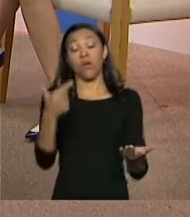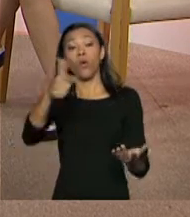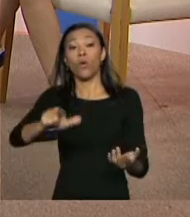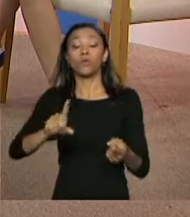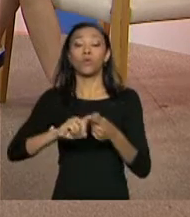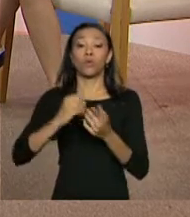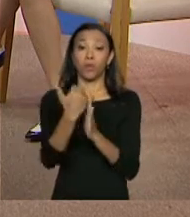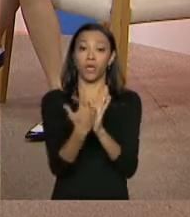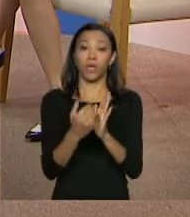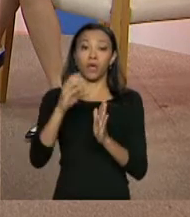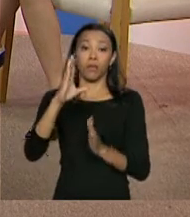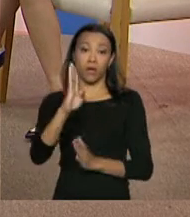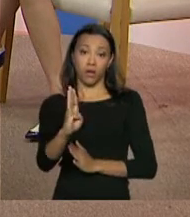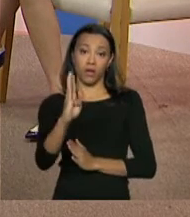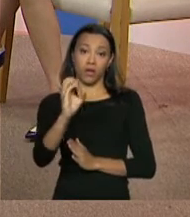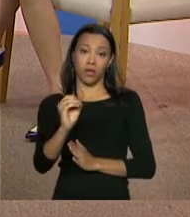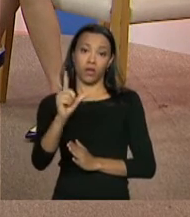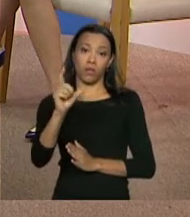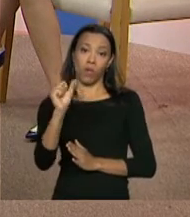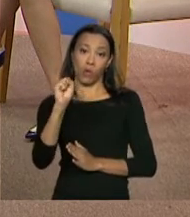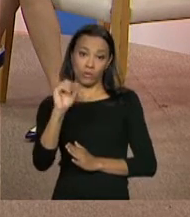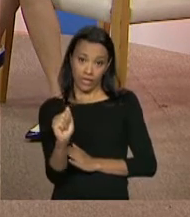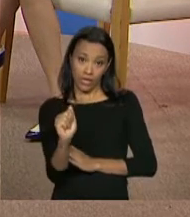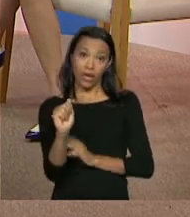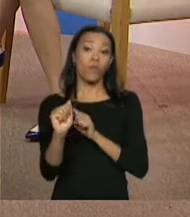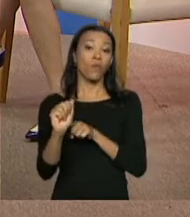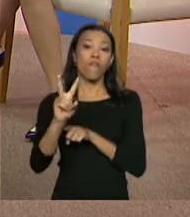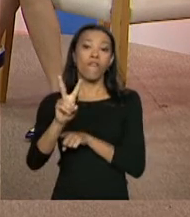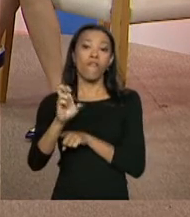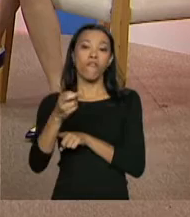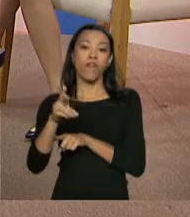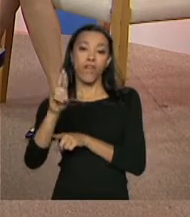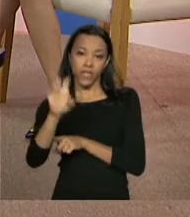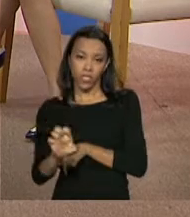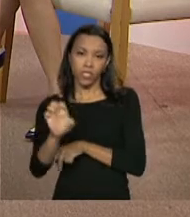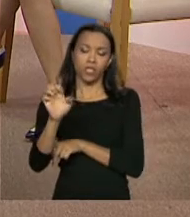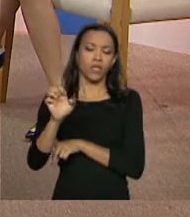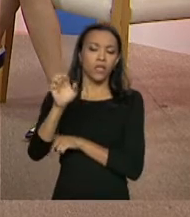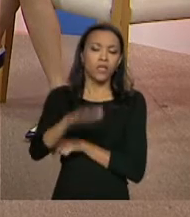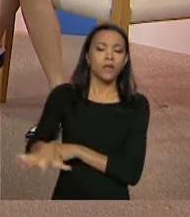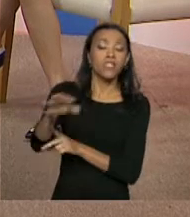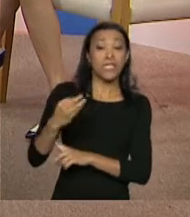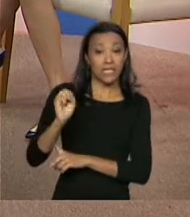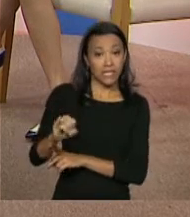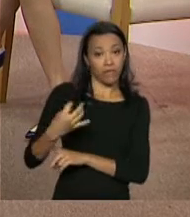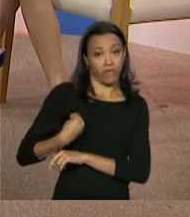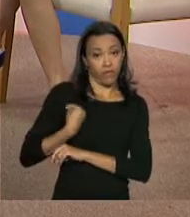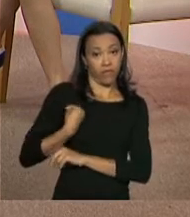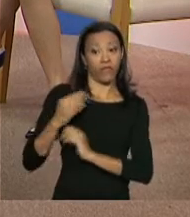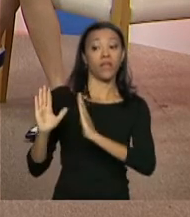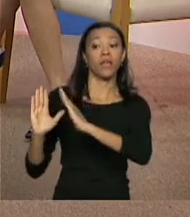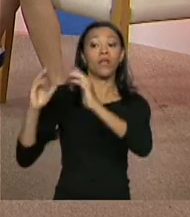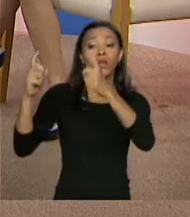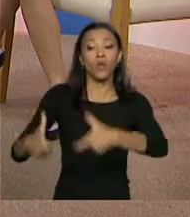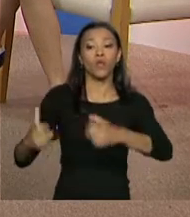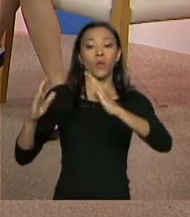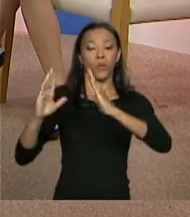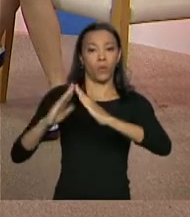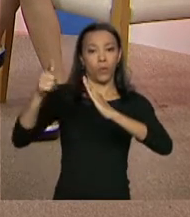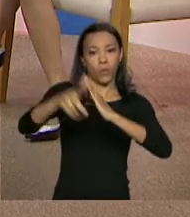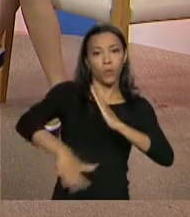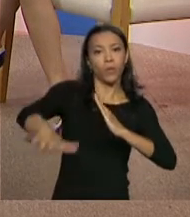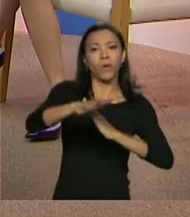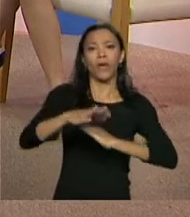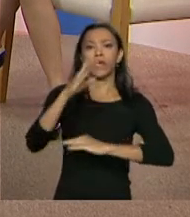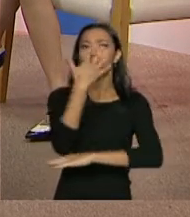saber se a pessoa está ou não em área de proteção ambiental. Ora, isso o cadastro não traz, ele traz endereço de moradia, mas muitas vezes não está detalhado se a